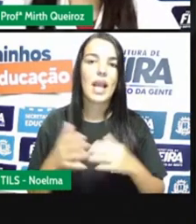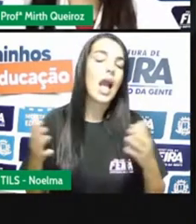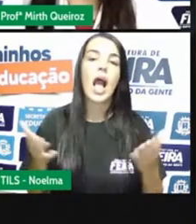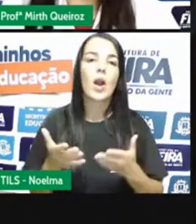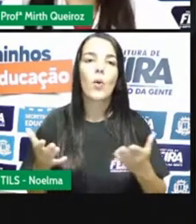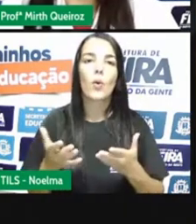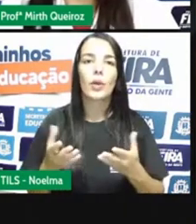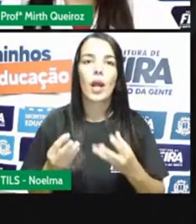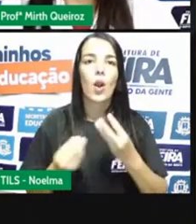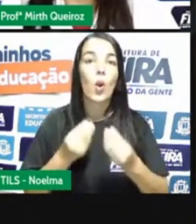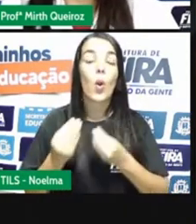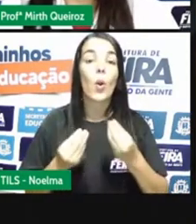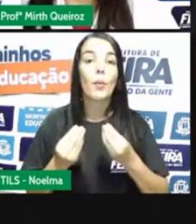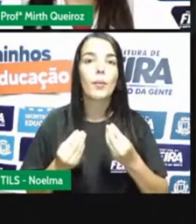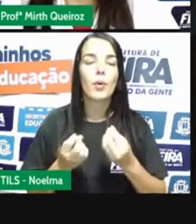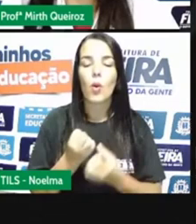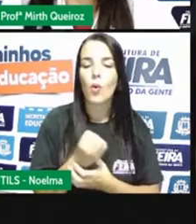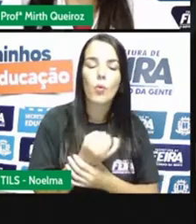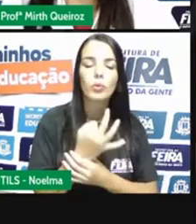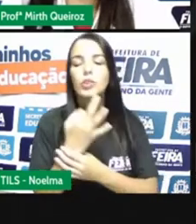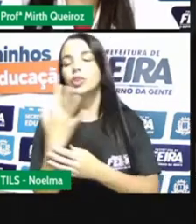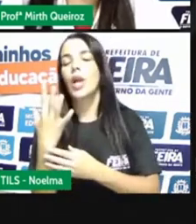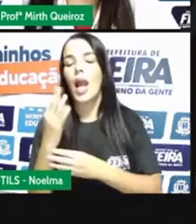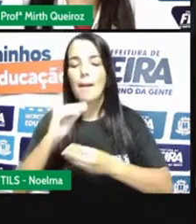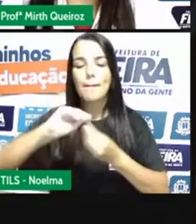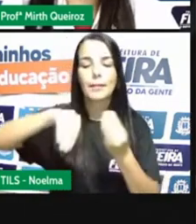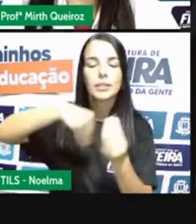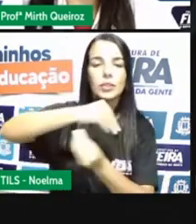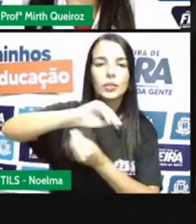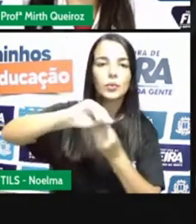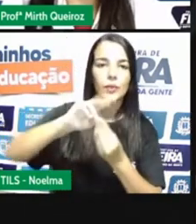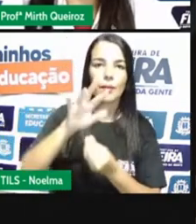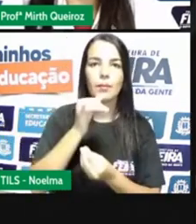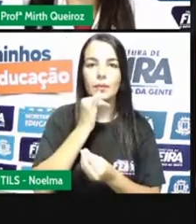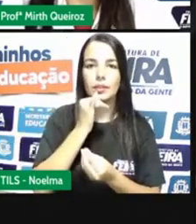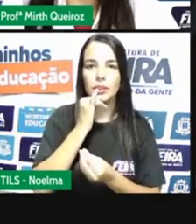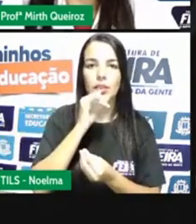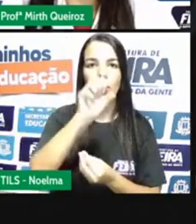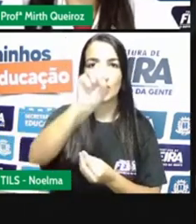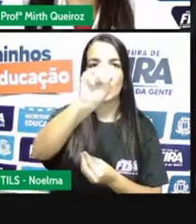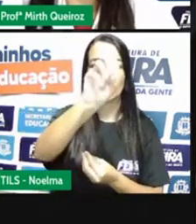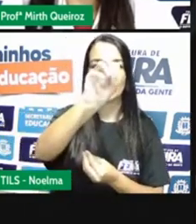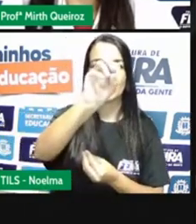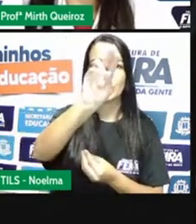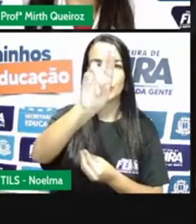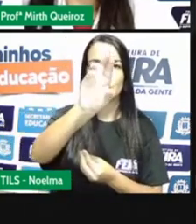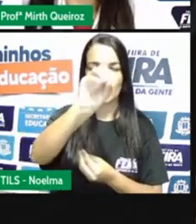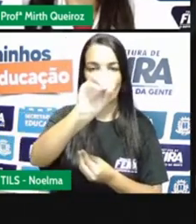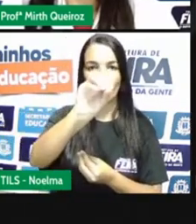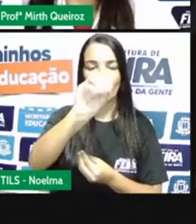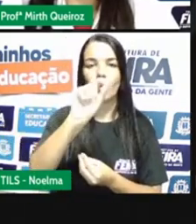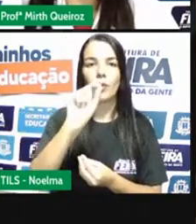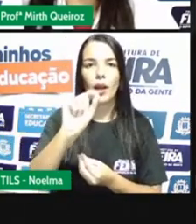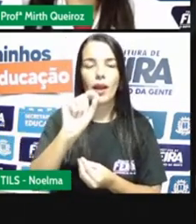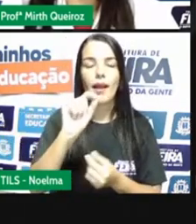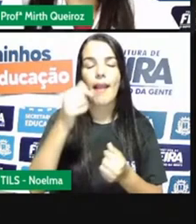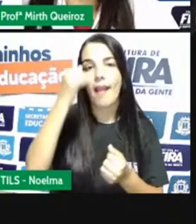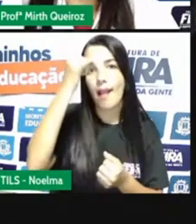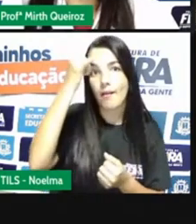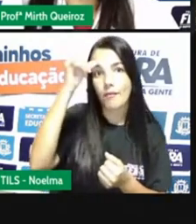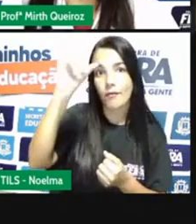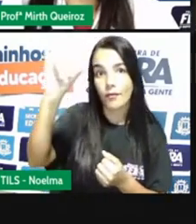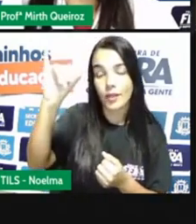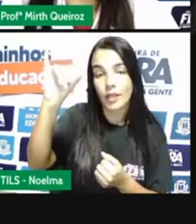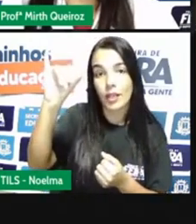Os tipos de misturas. O soro caseiro serve para combater a desidratação, porque ele